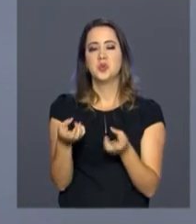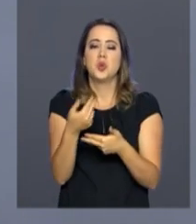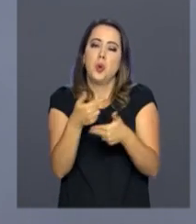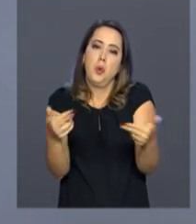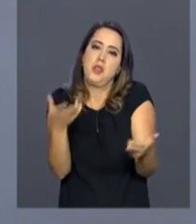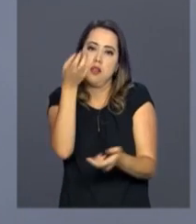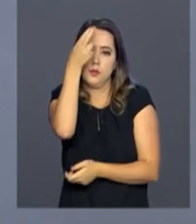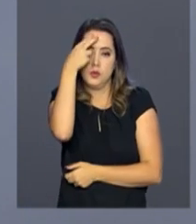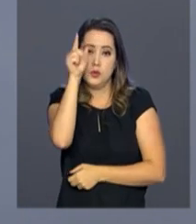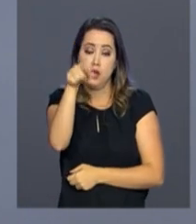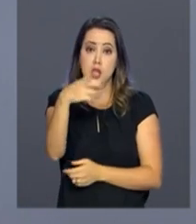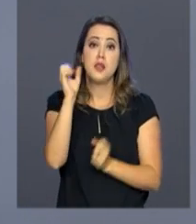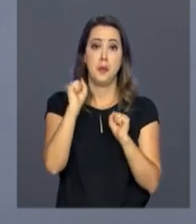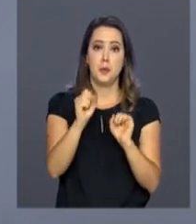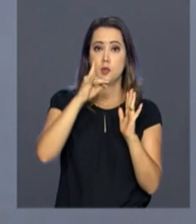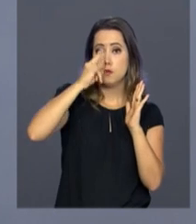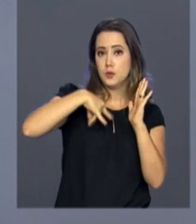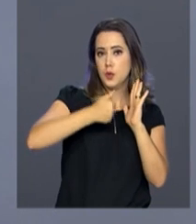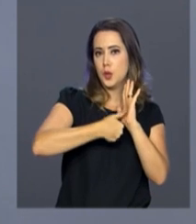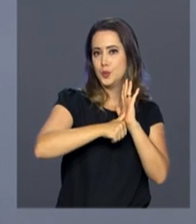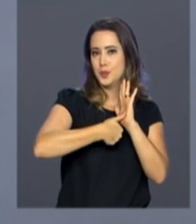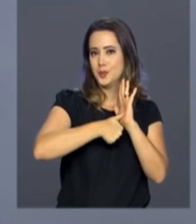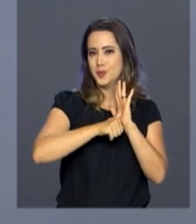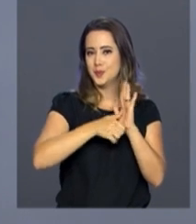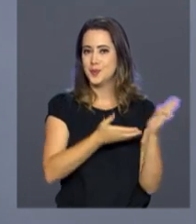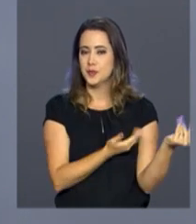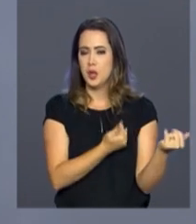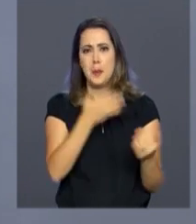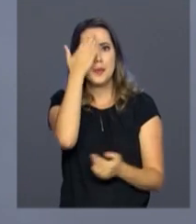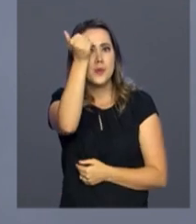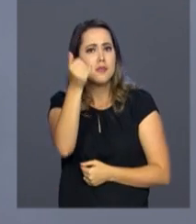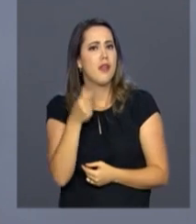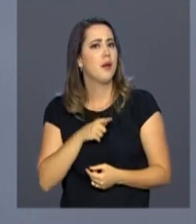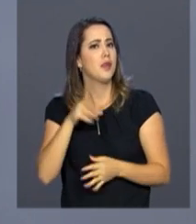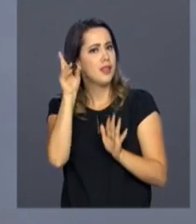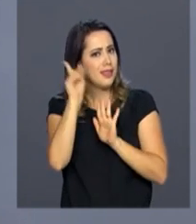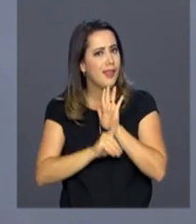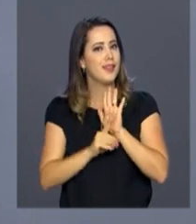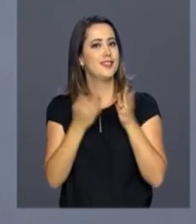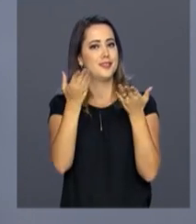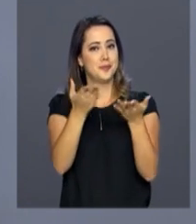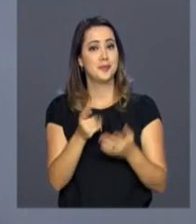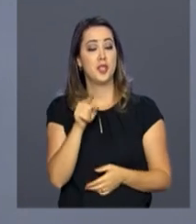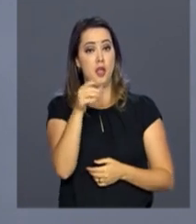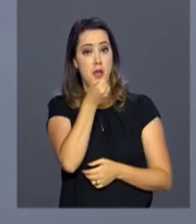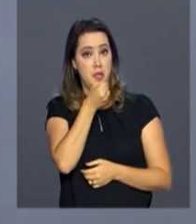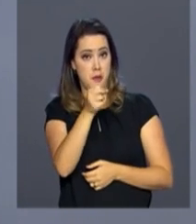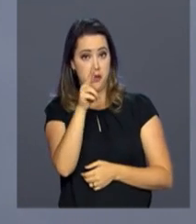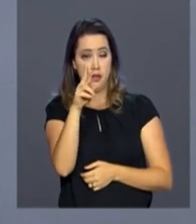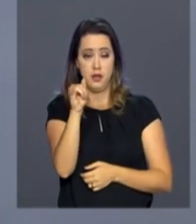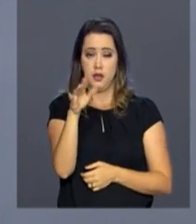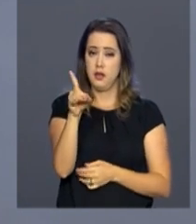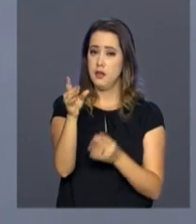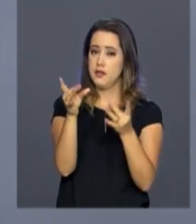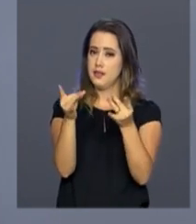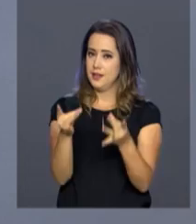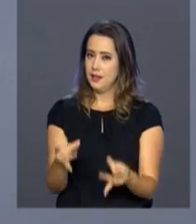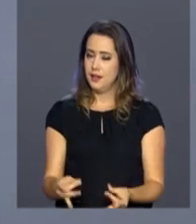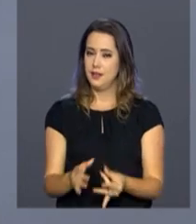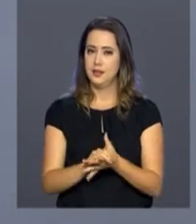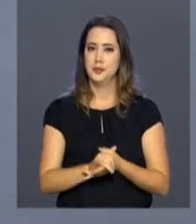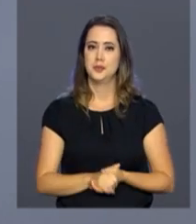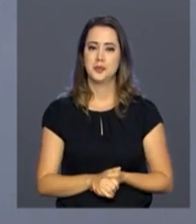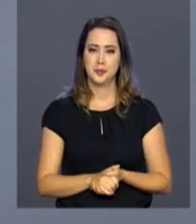possível com a identidade jovem, mas muita gente não sabe que tem direito a esse benefício. A repórter Raíssa Lopes tem as informações.